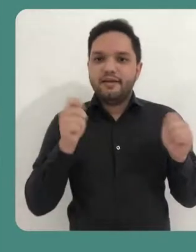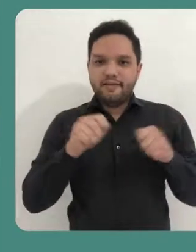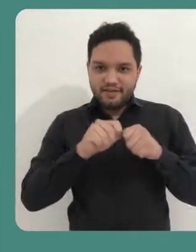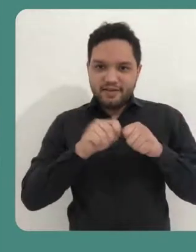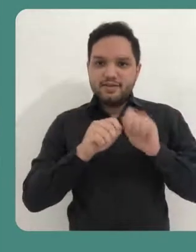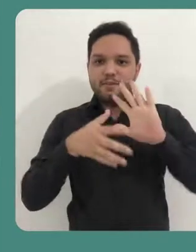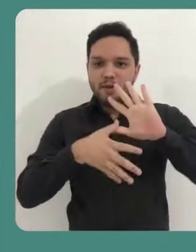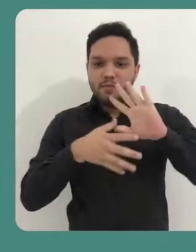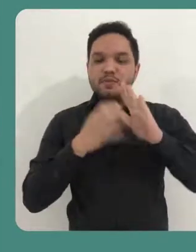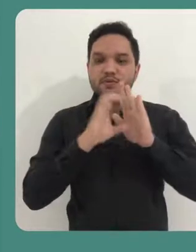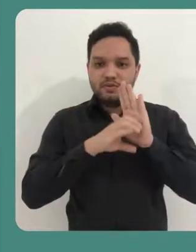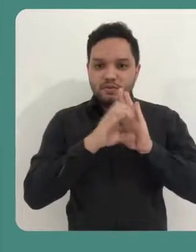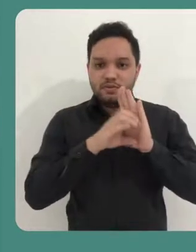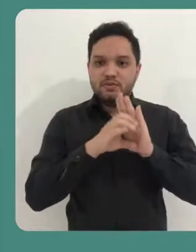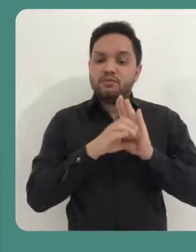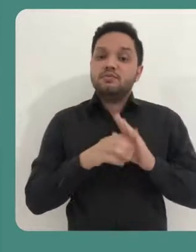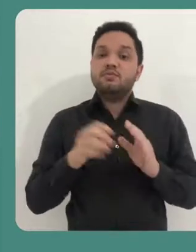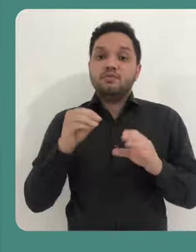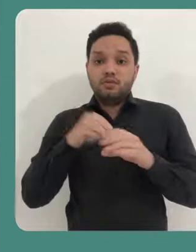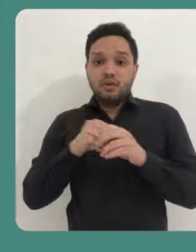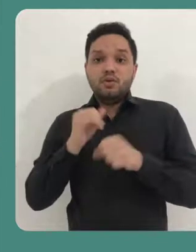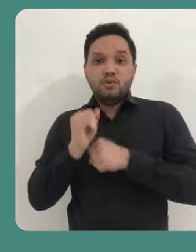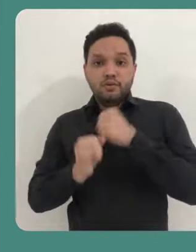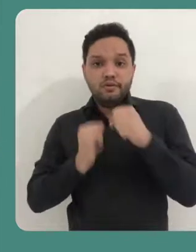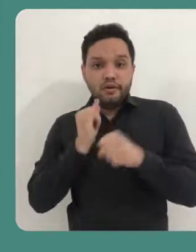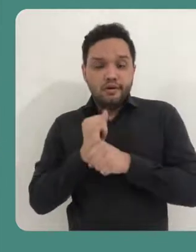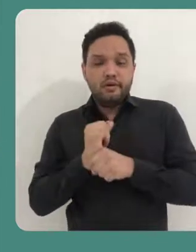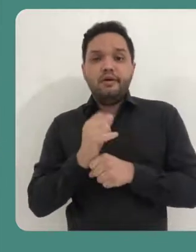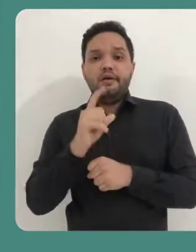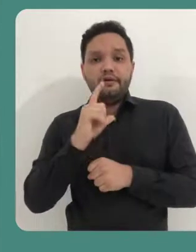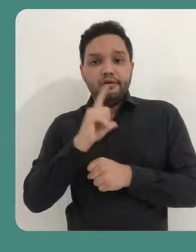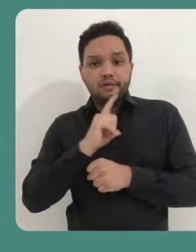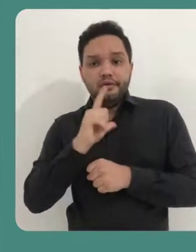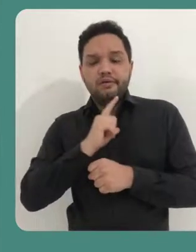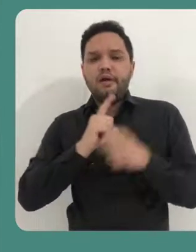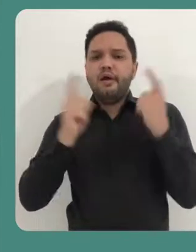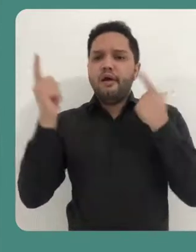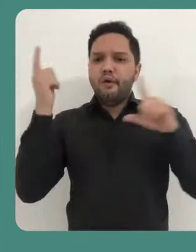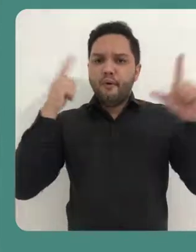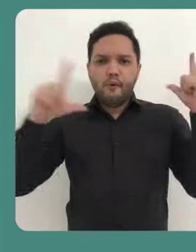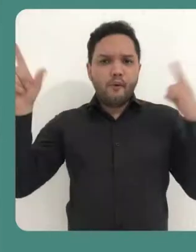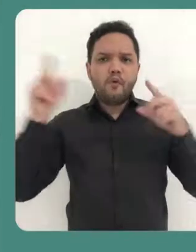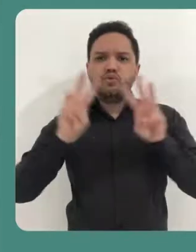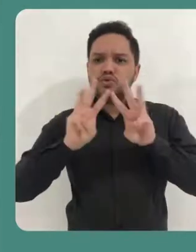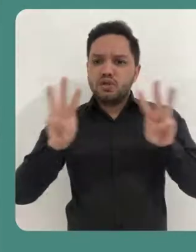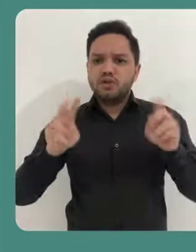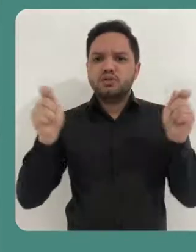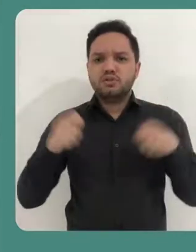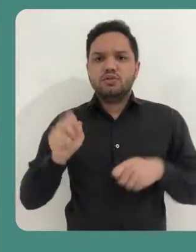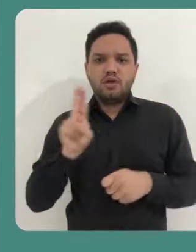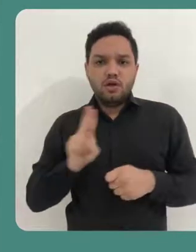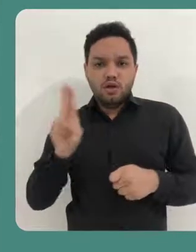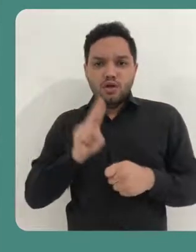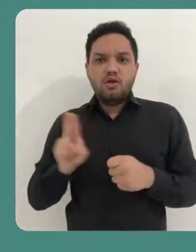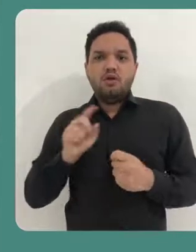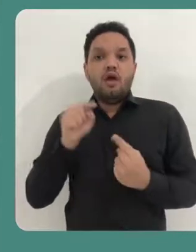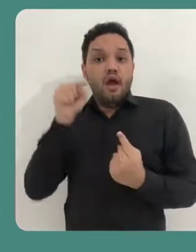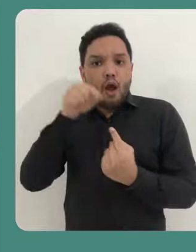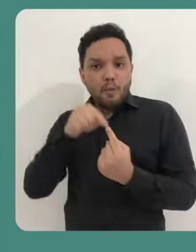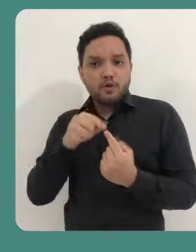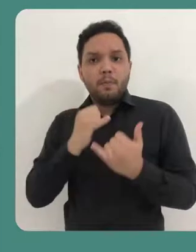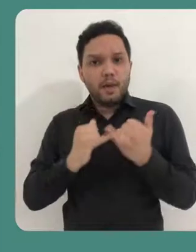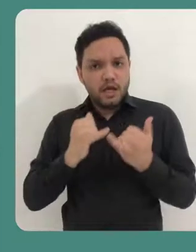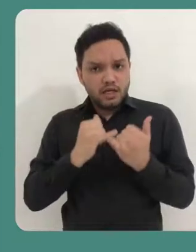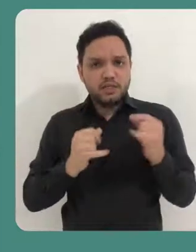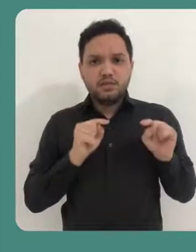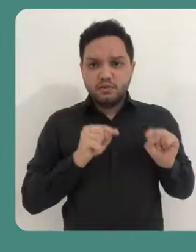software gratuito para gerar mapas conceituais, a gente tem outras plataformas online que podem ser utilizadas